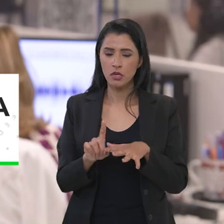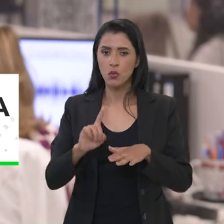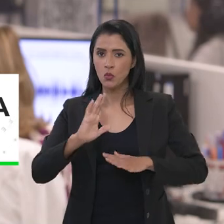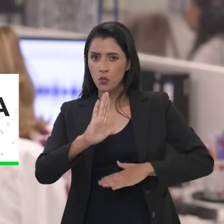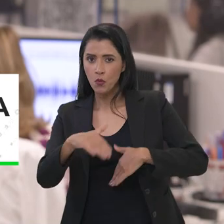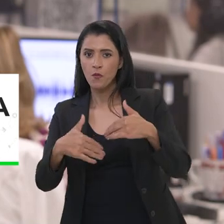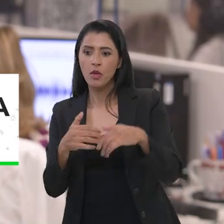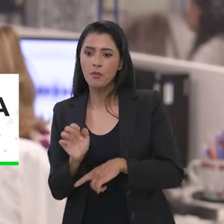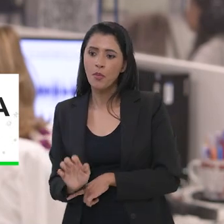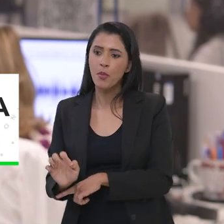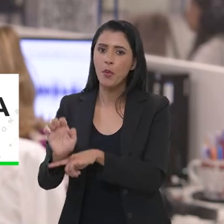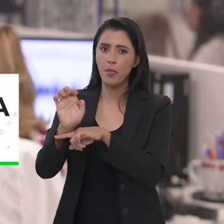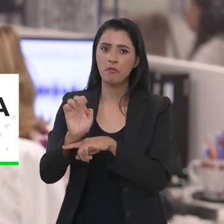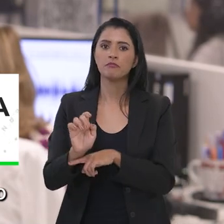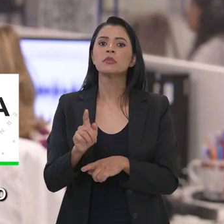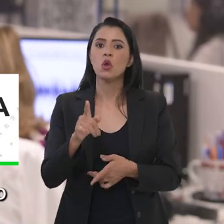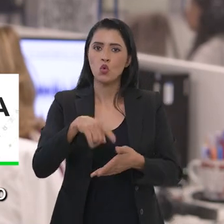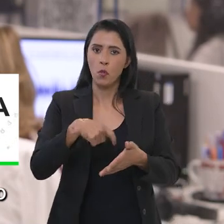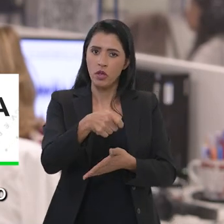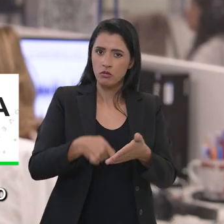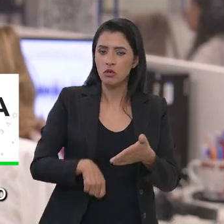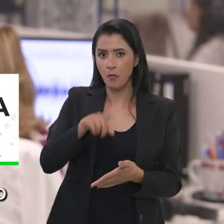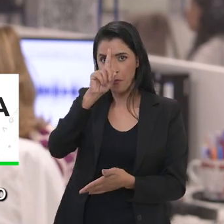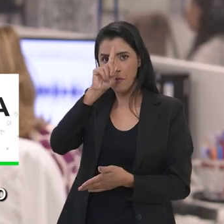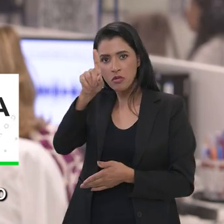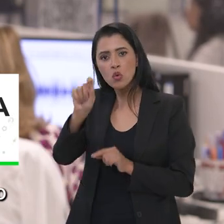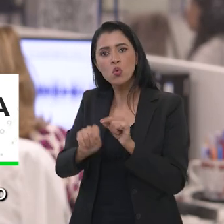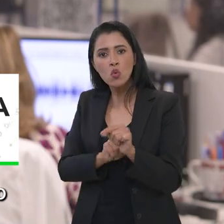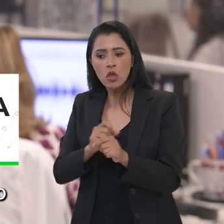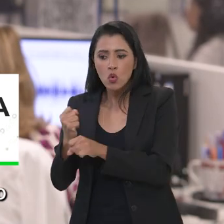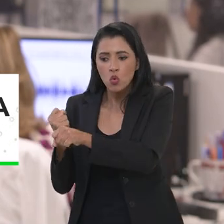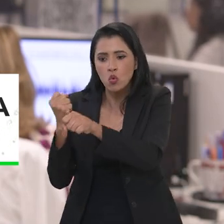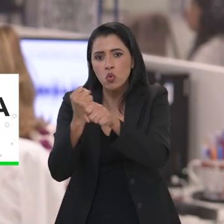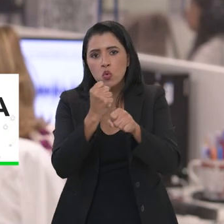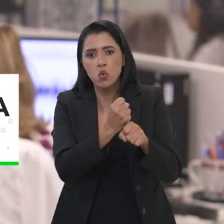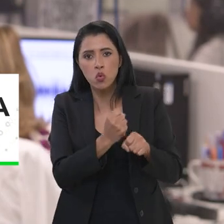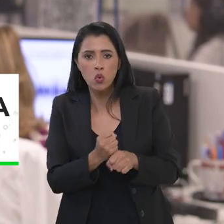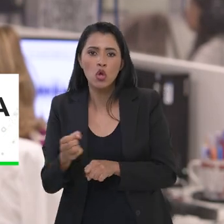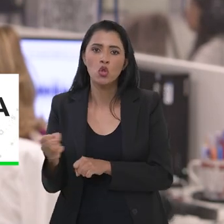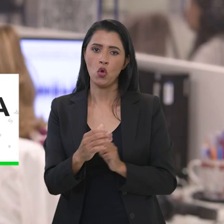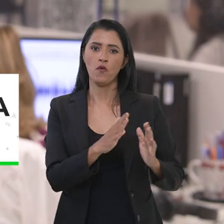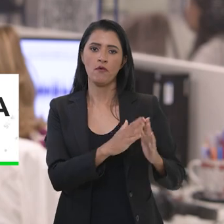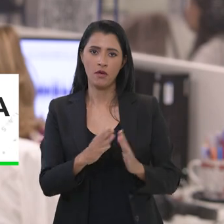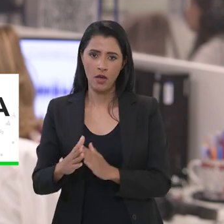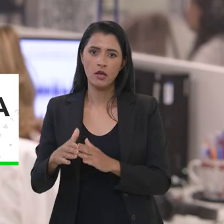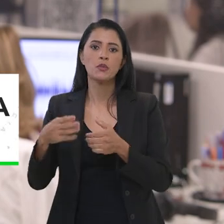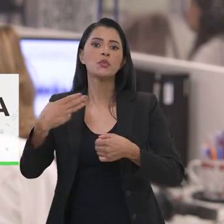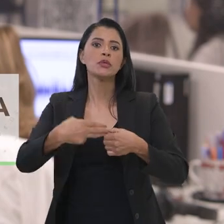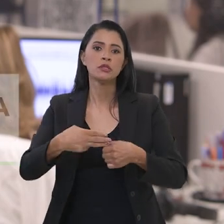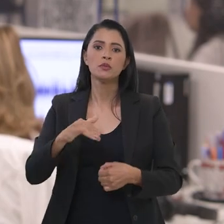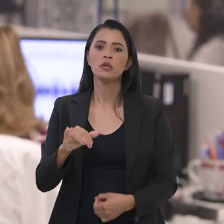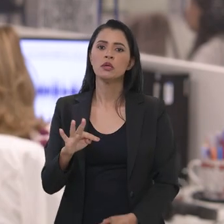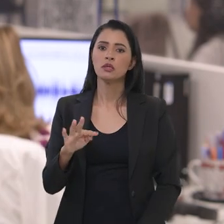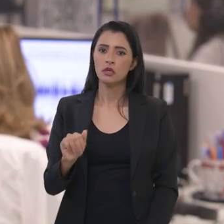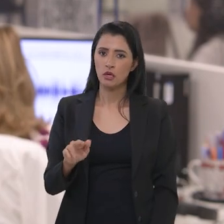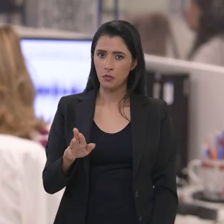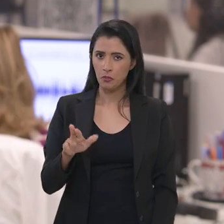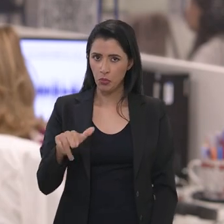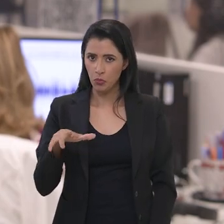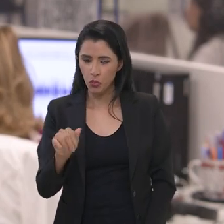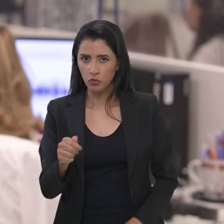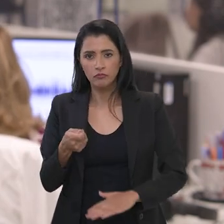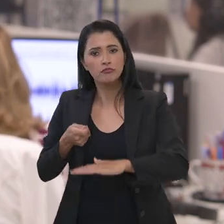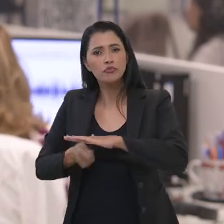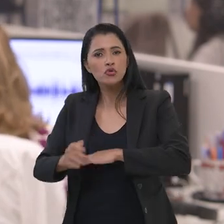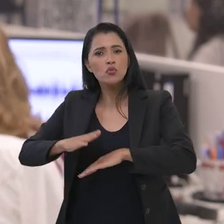Góes, da Integração e do Desenvolvimento Regional, assina uma ordem de serviço para a construção de moradias no município de